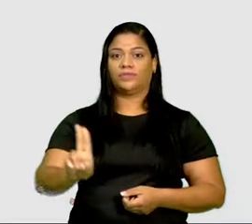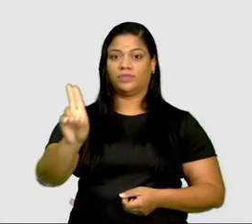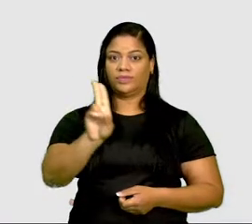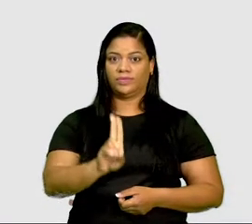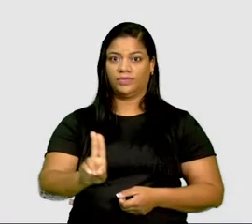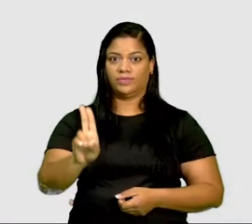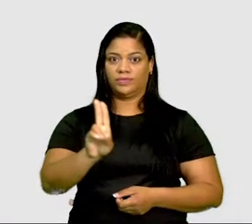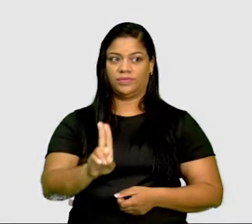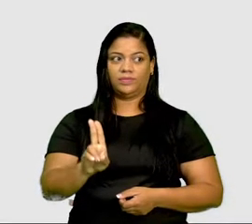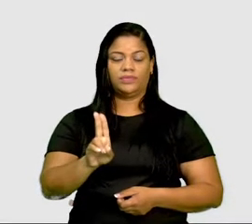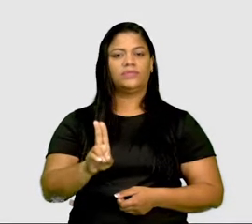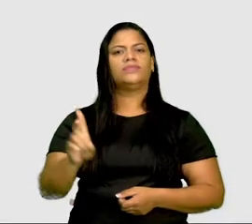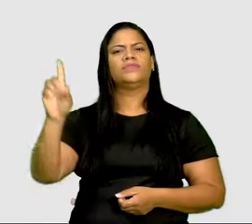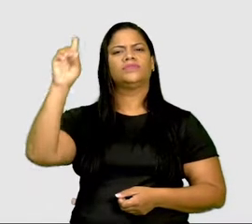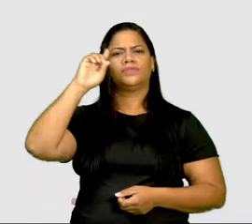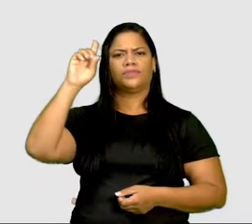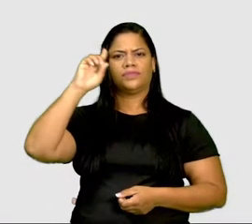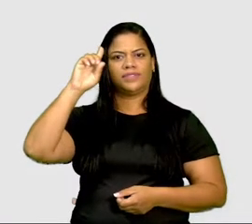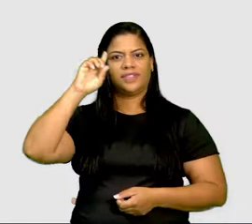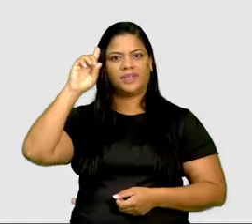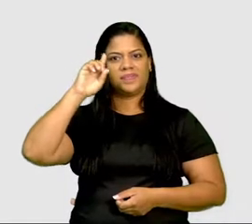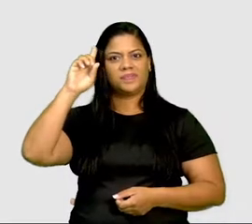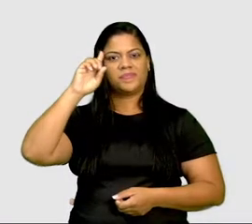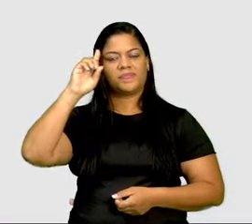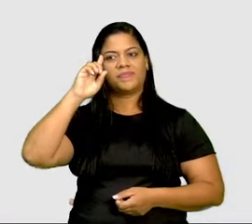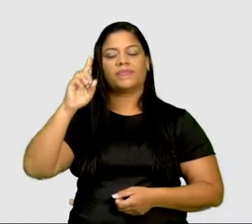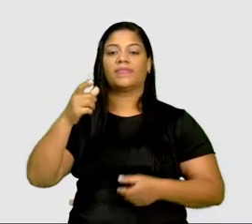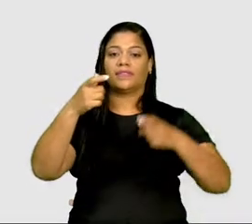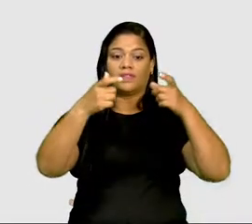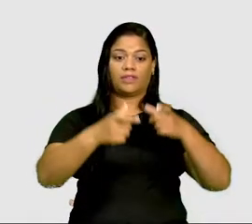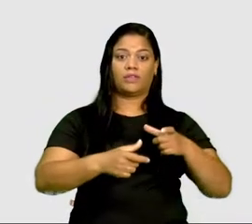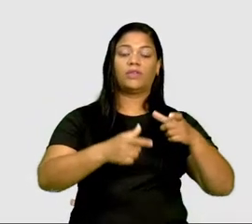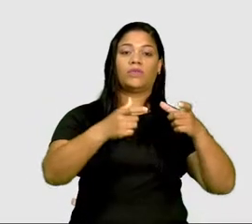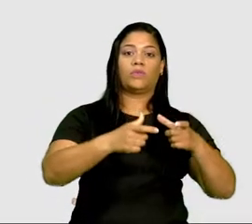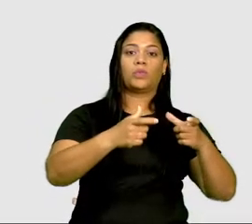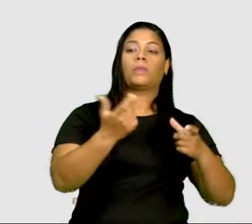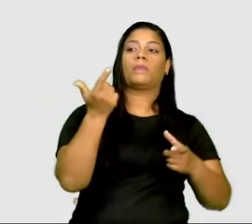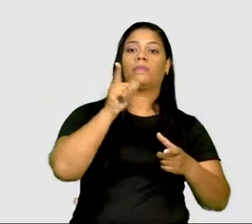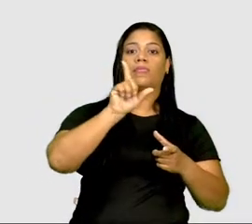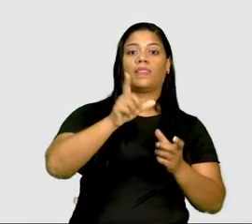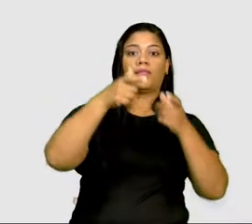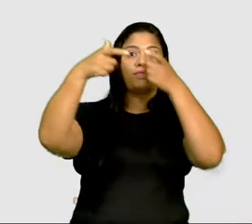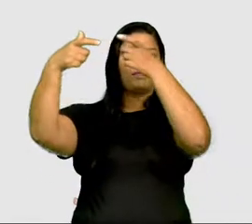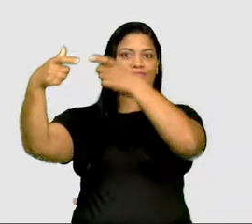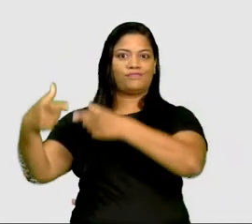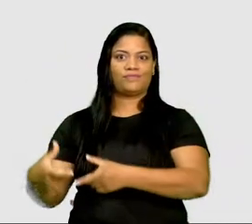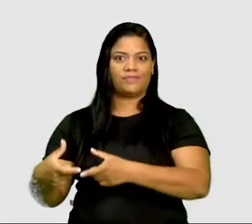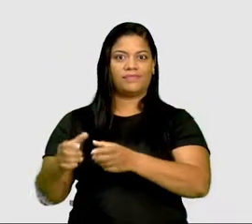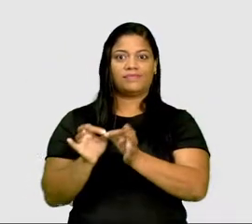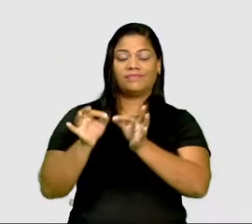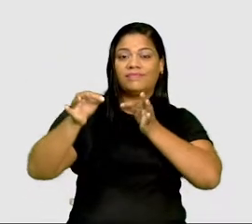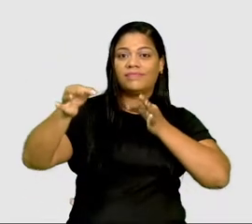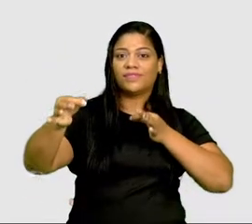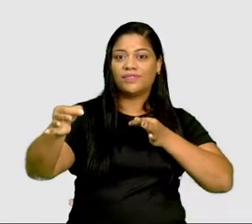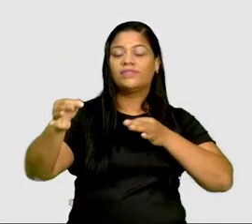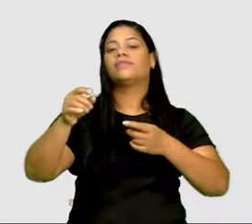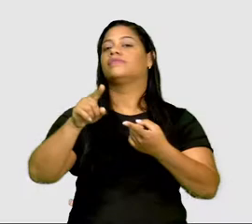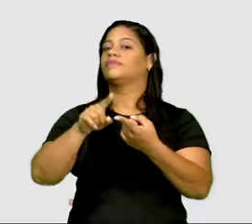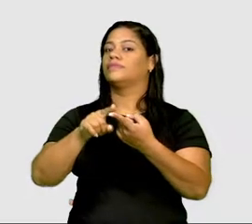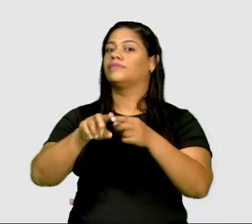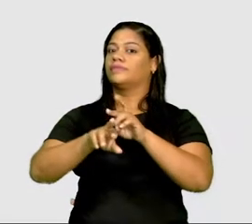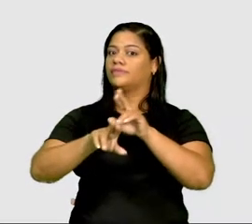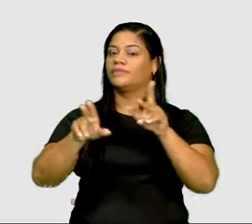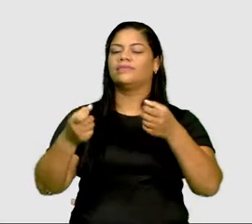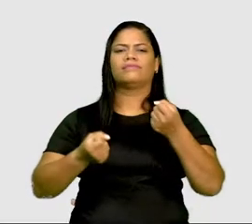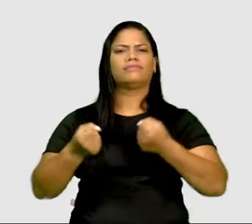utilizam no nosso dia a dia para deslocar de um lugar para outro. Os meios de transporte também são